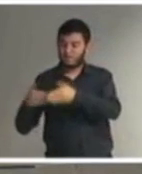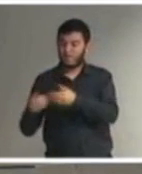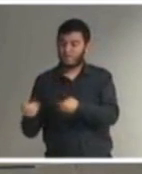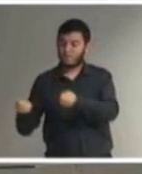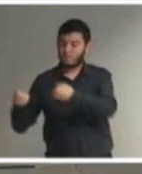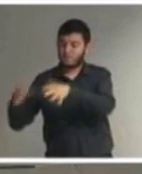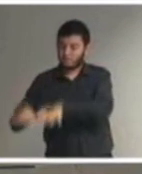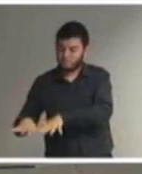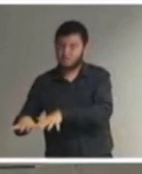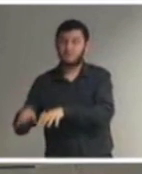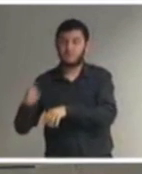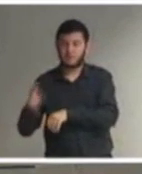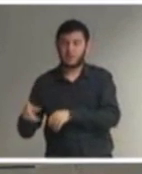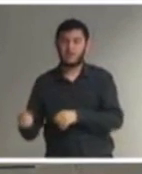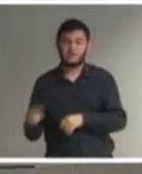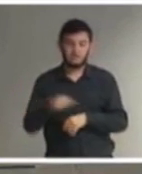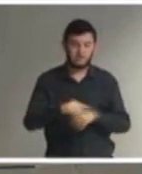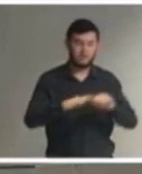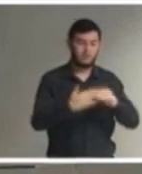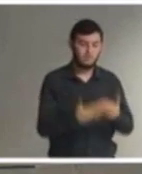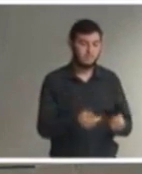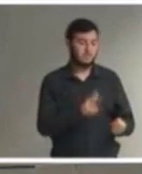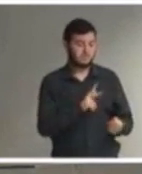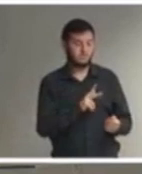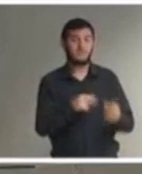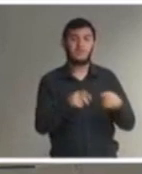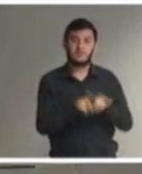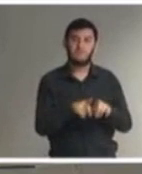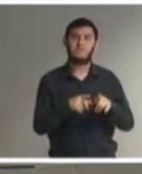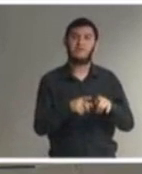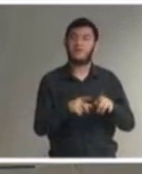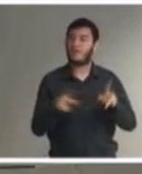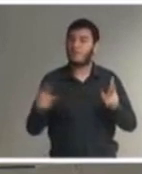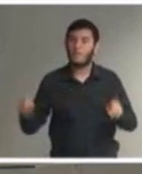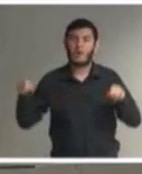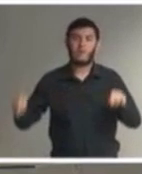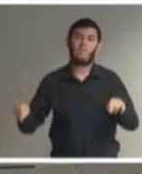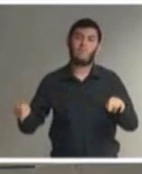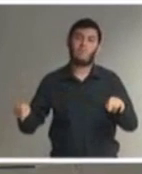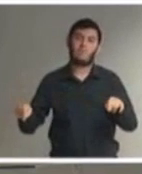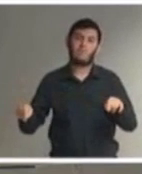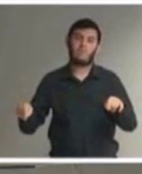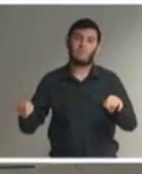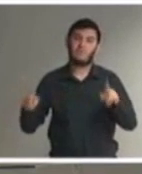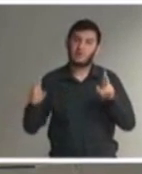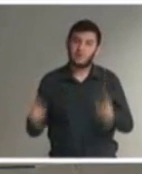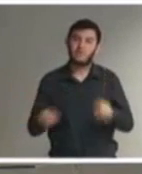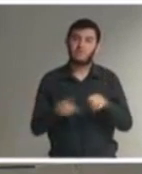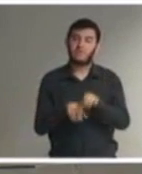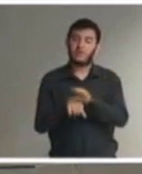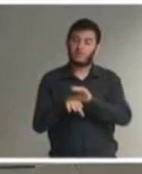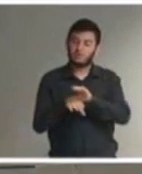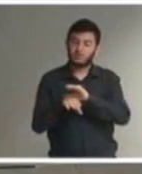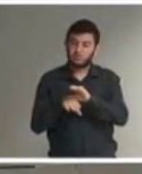até pelo que está disposto no artigo 209 da nossa Constituição Federal que diz que é livre a iniciativa